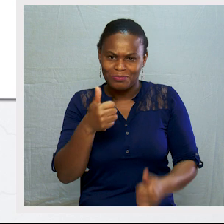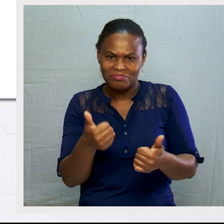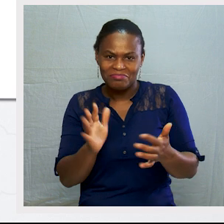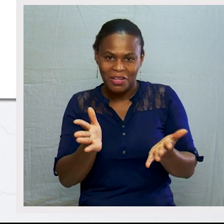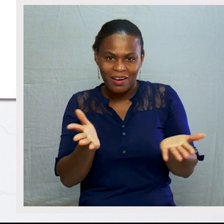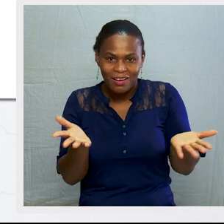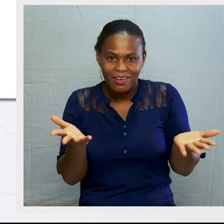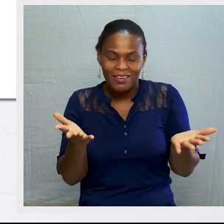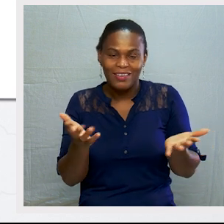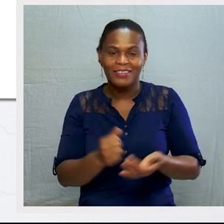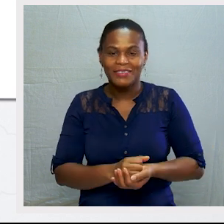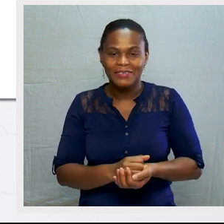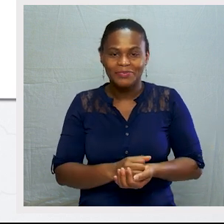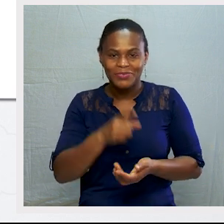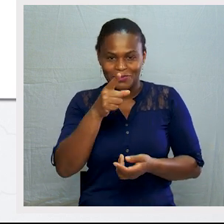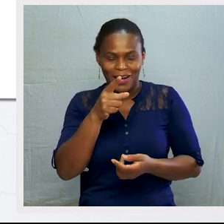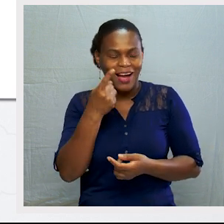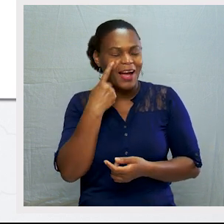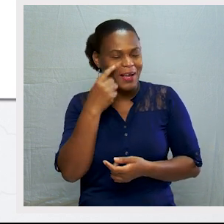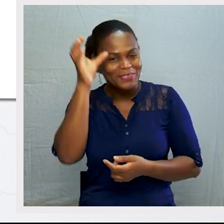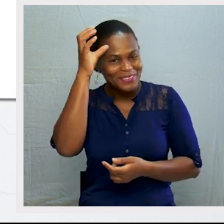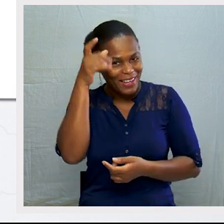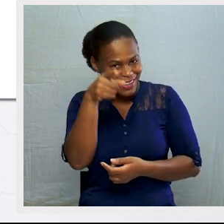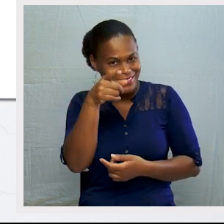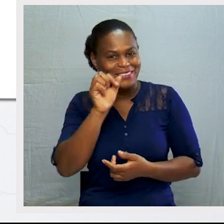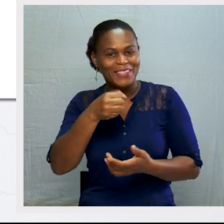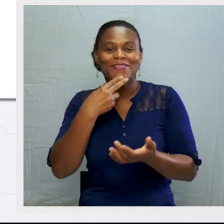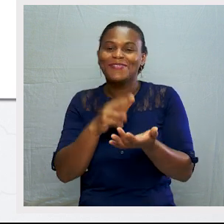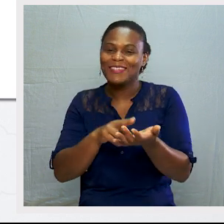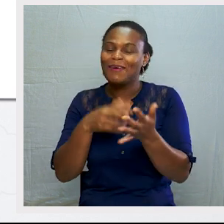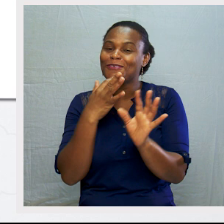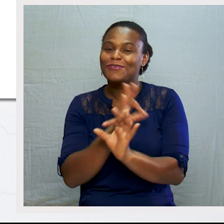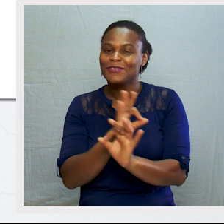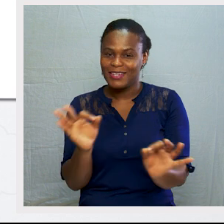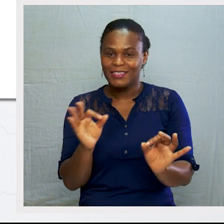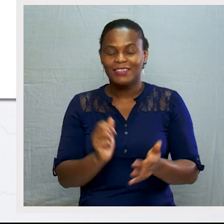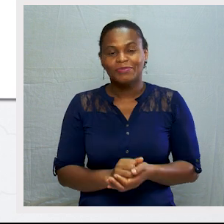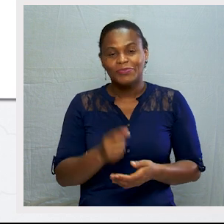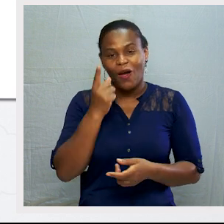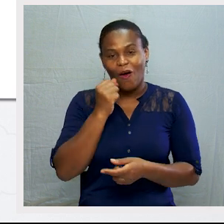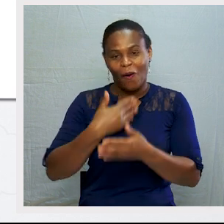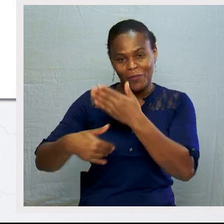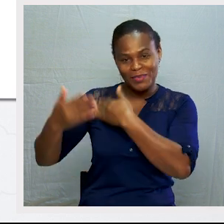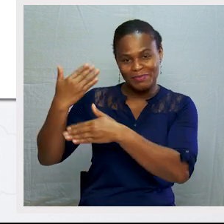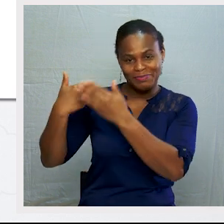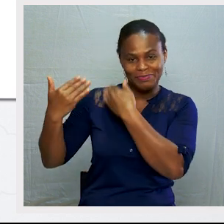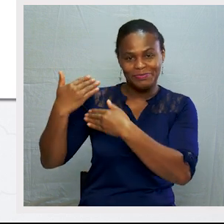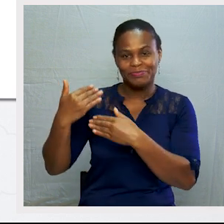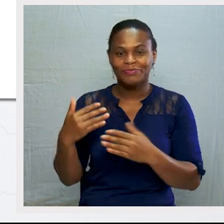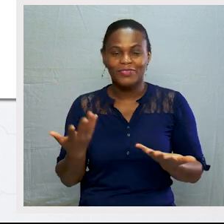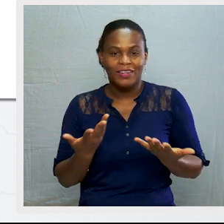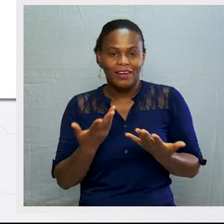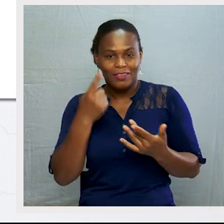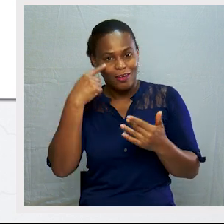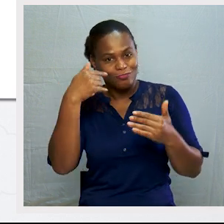Acertaram? Vocês são espertos. Muito bem. É verdade. São excelentes. Os homens do passado